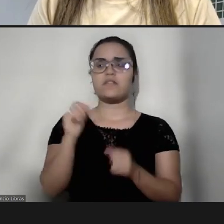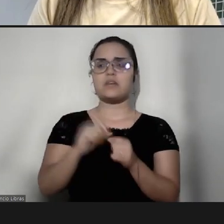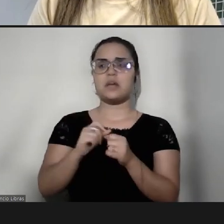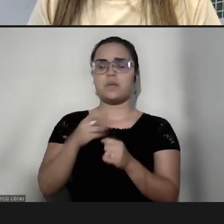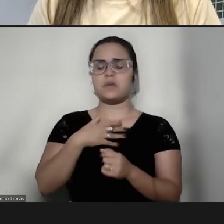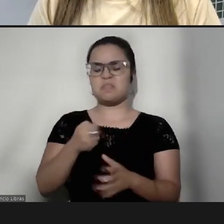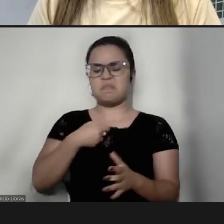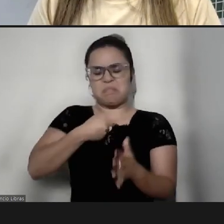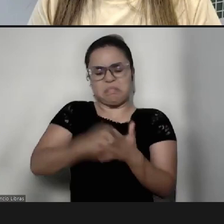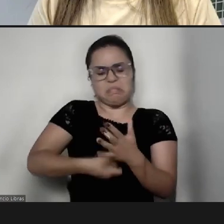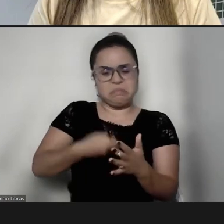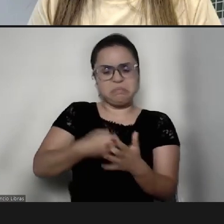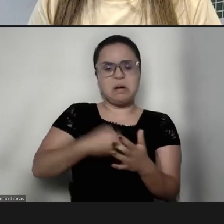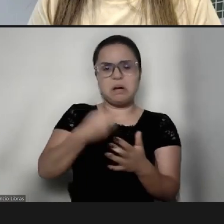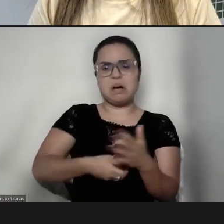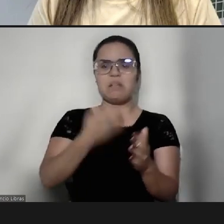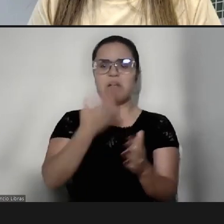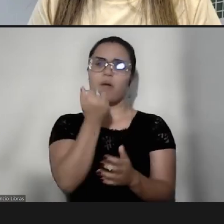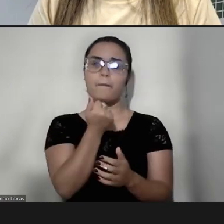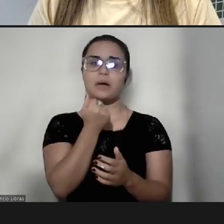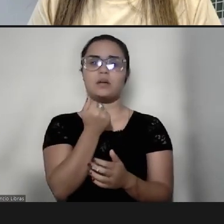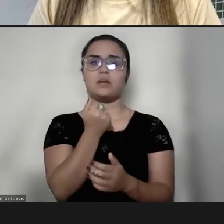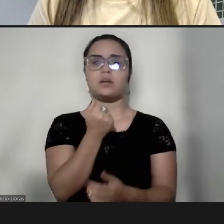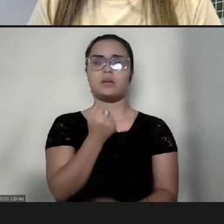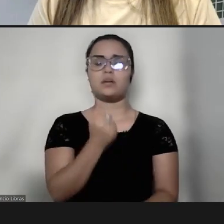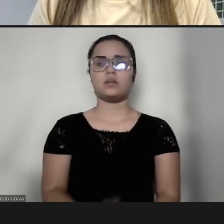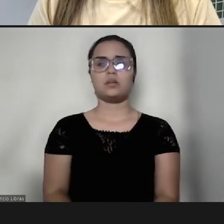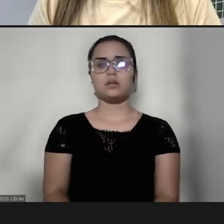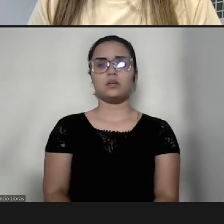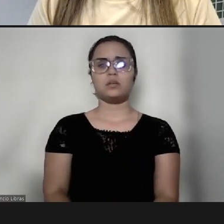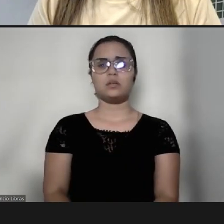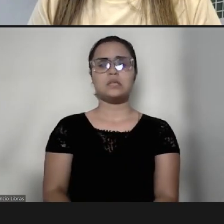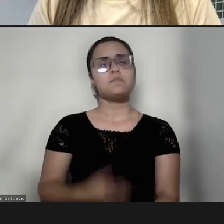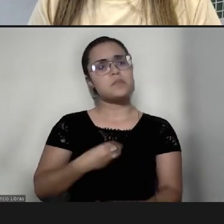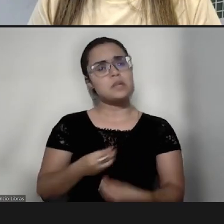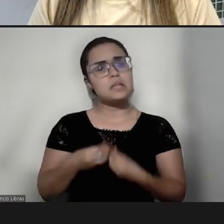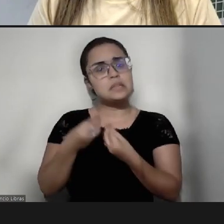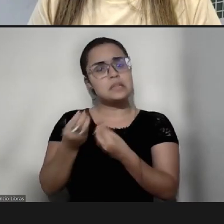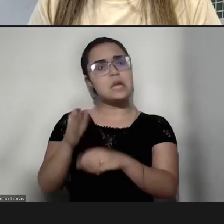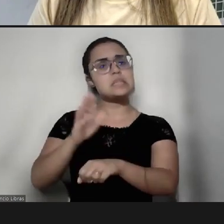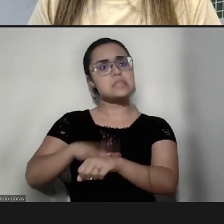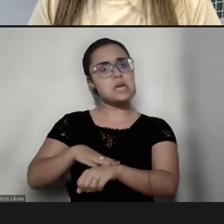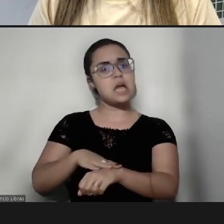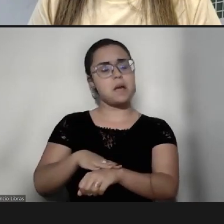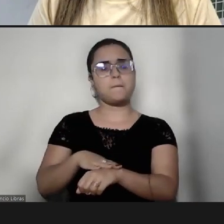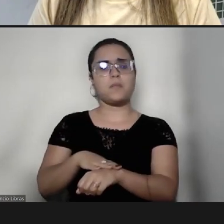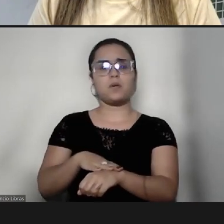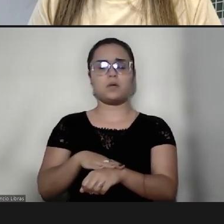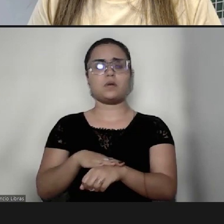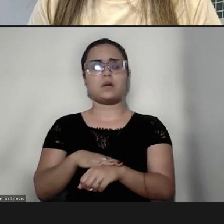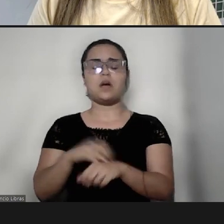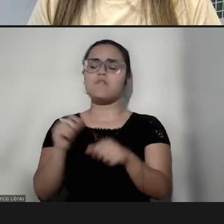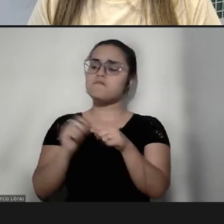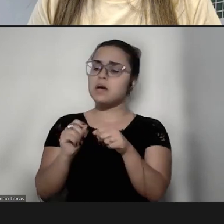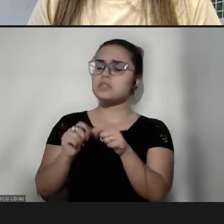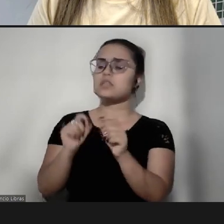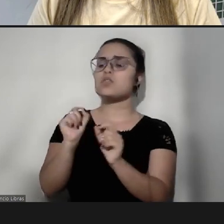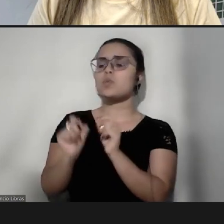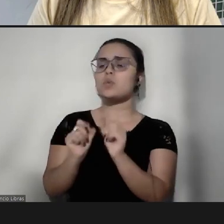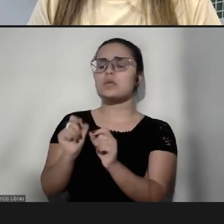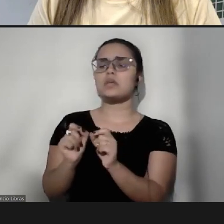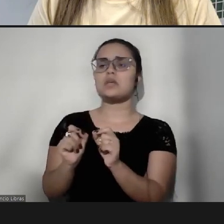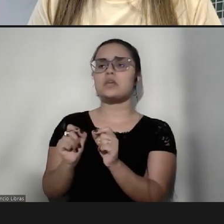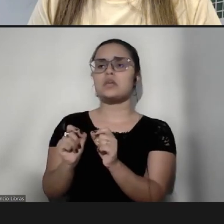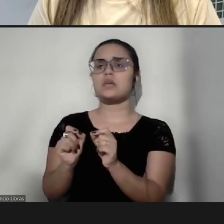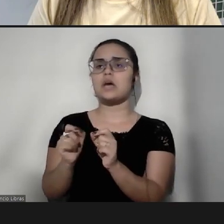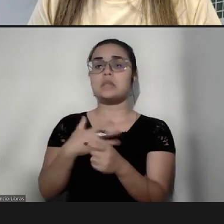forçando ela a comer, dê tempo ao tempo, faça com que, o Gabriel,